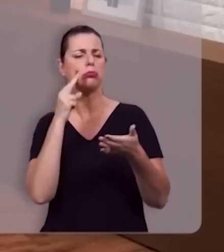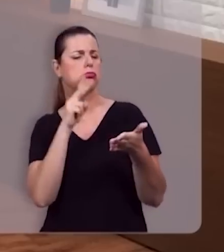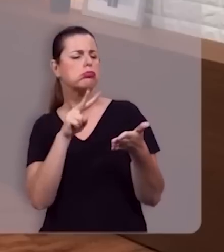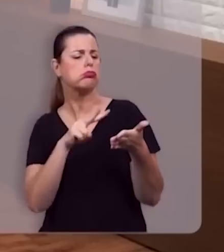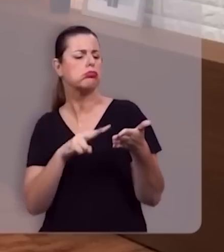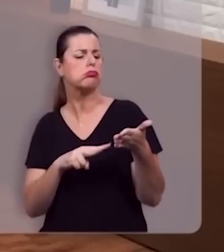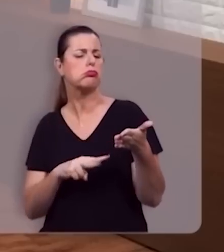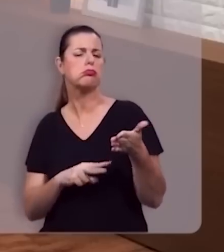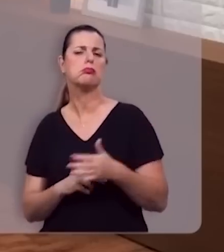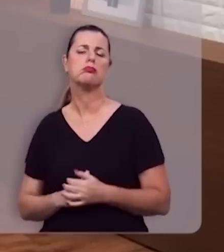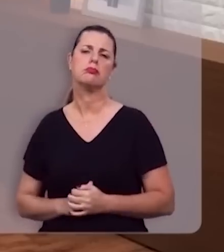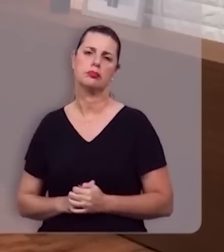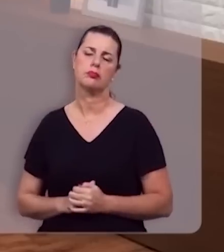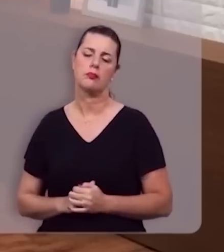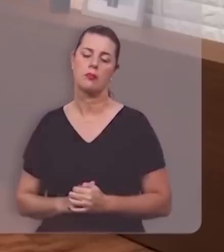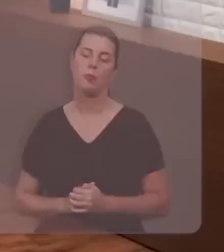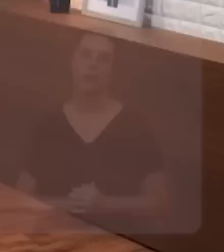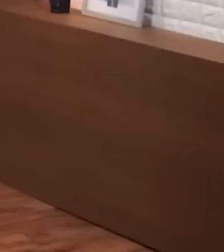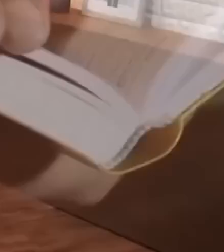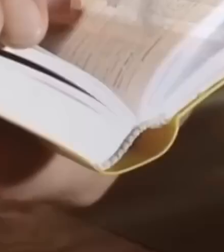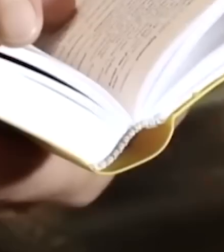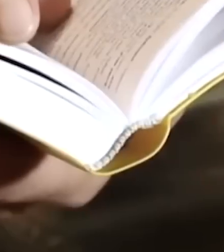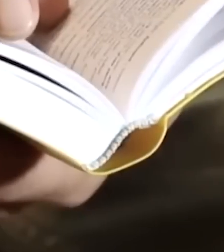ouvir a leitura deste texto.